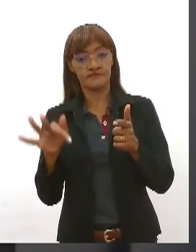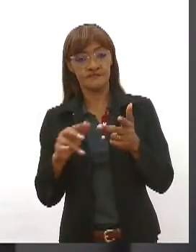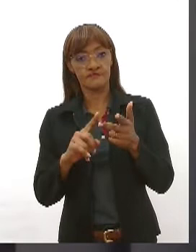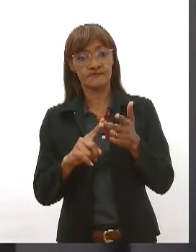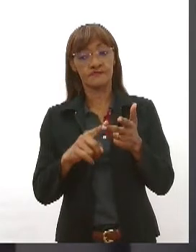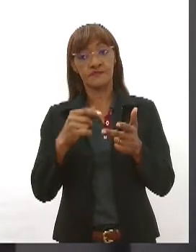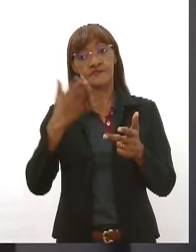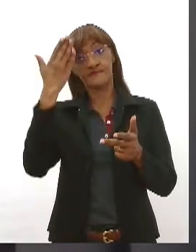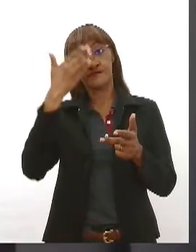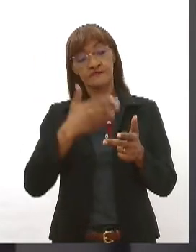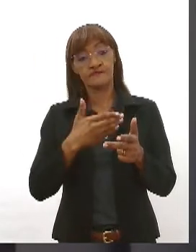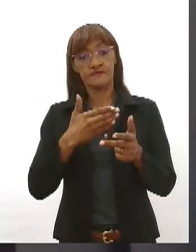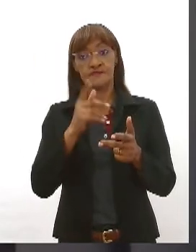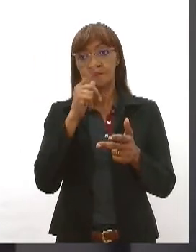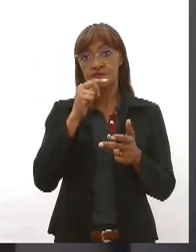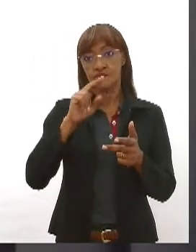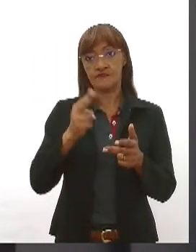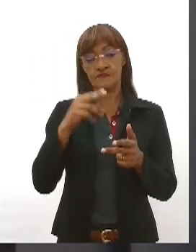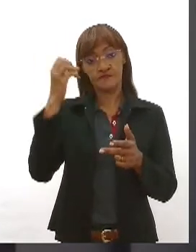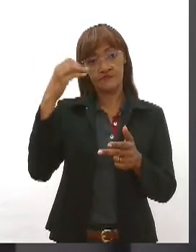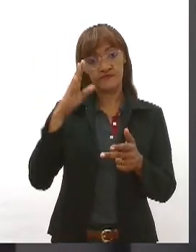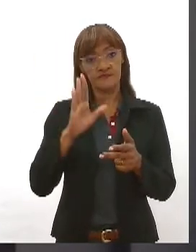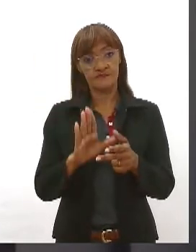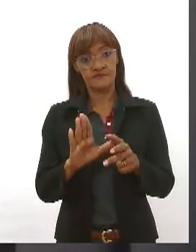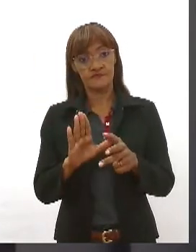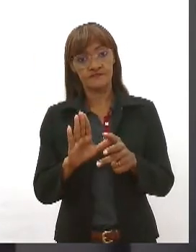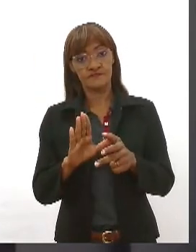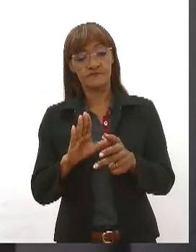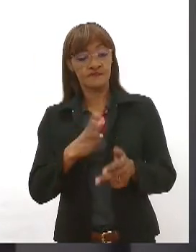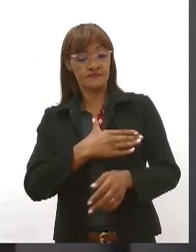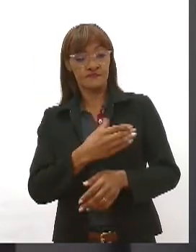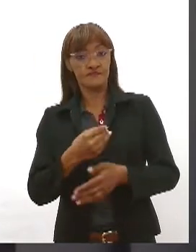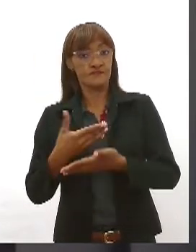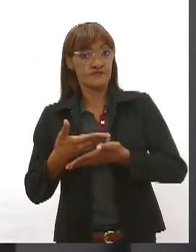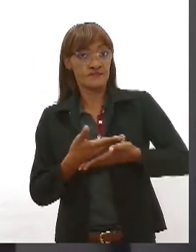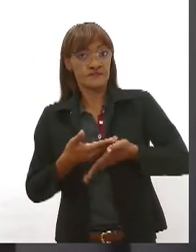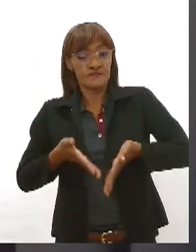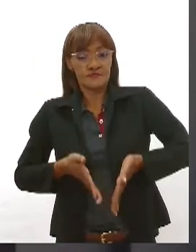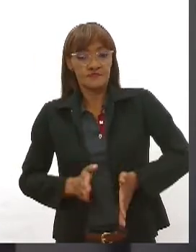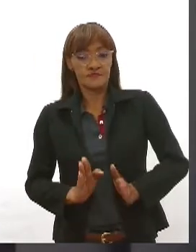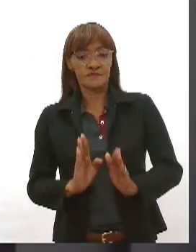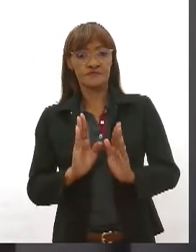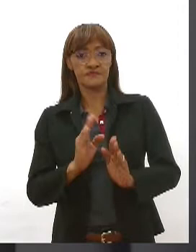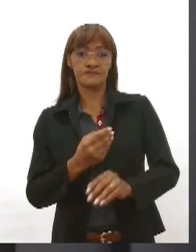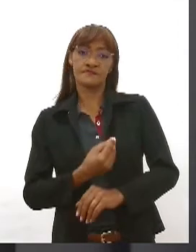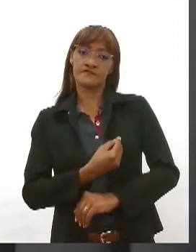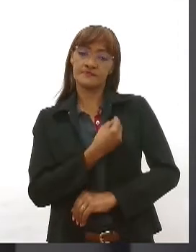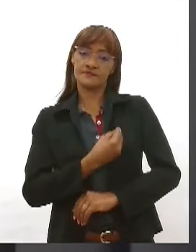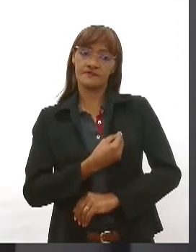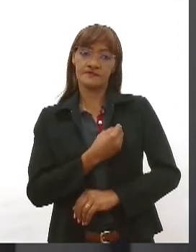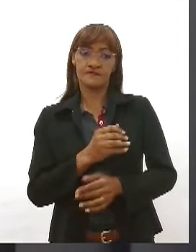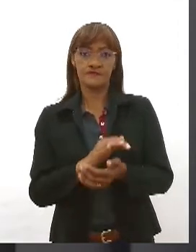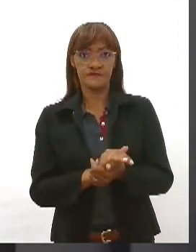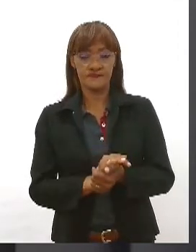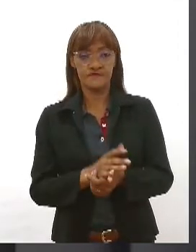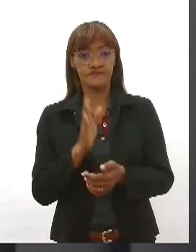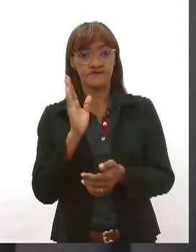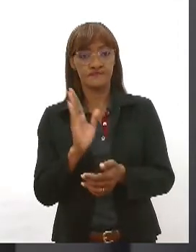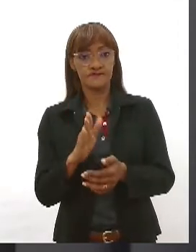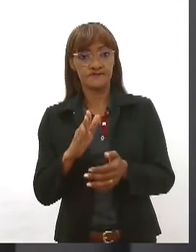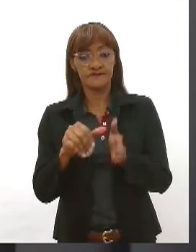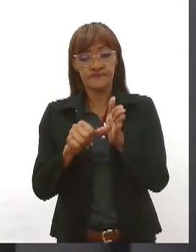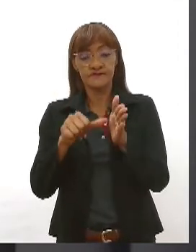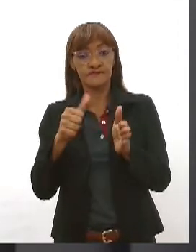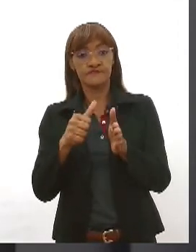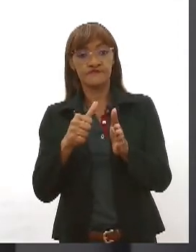e declaração de nascido vivo. A certidão de nascimento é o primeiro ato civil que vai regular a vida do